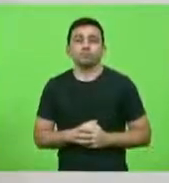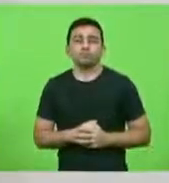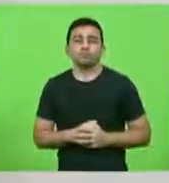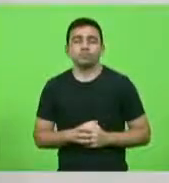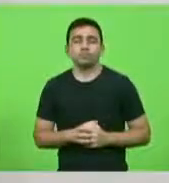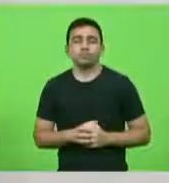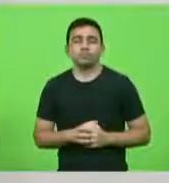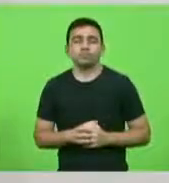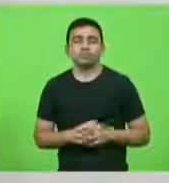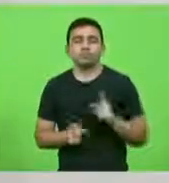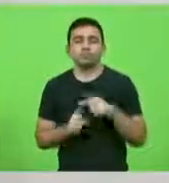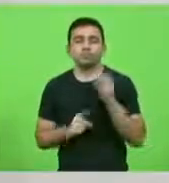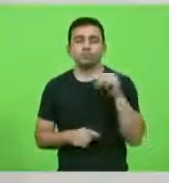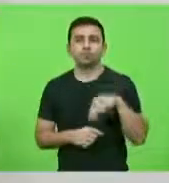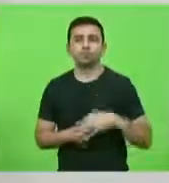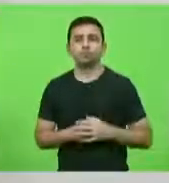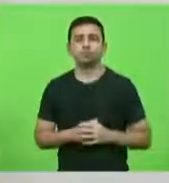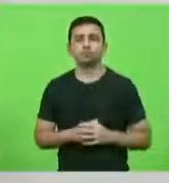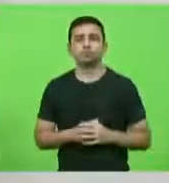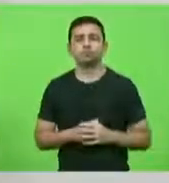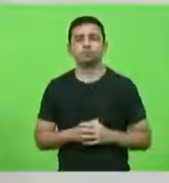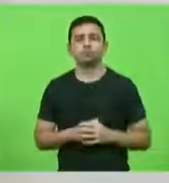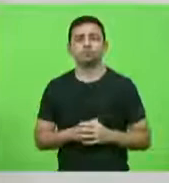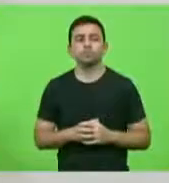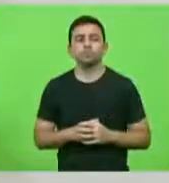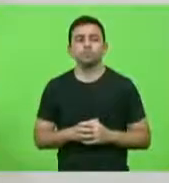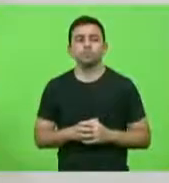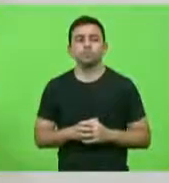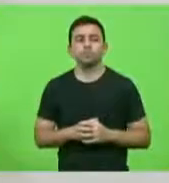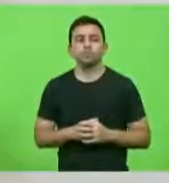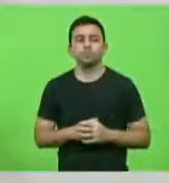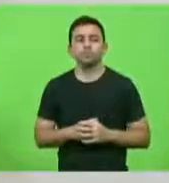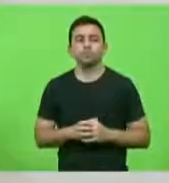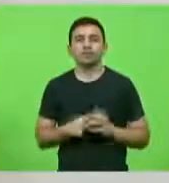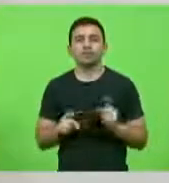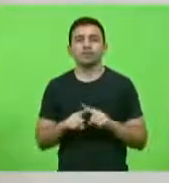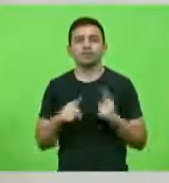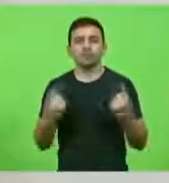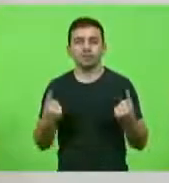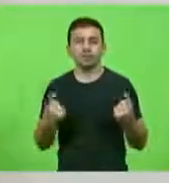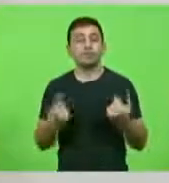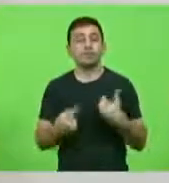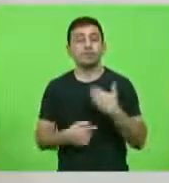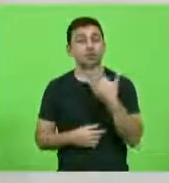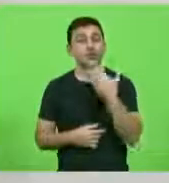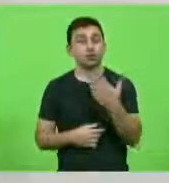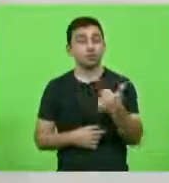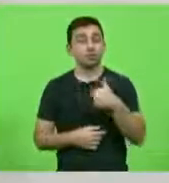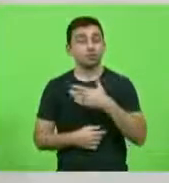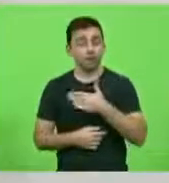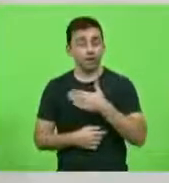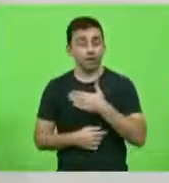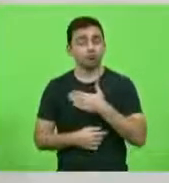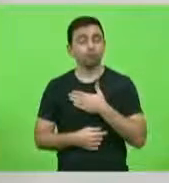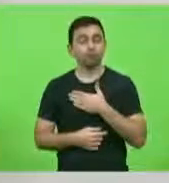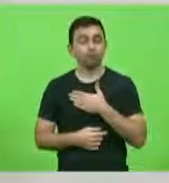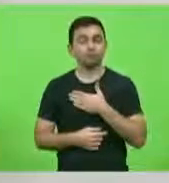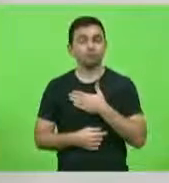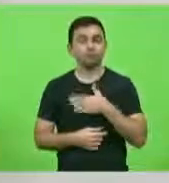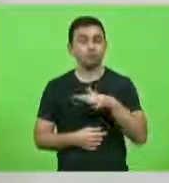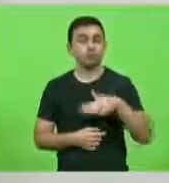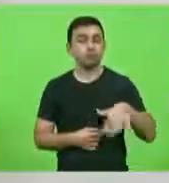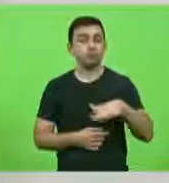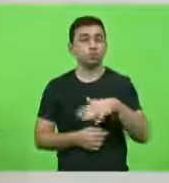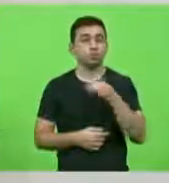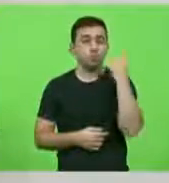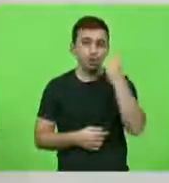Mais um minuto para concluir, deputada. Ok, obrigada. Então, é um pedido que eu tenho recebido dos colegas deputados,